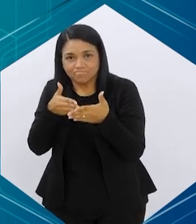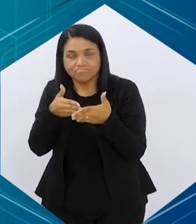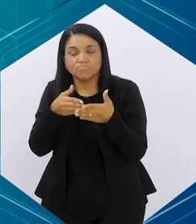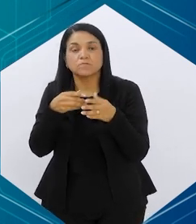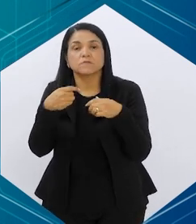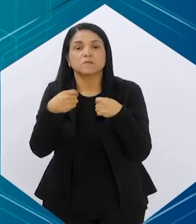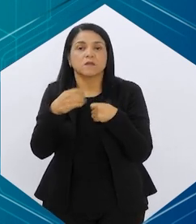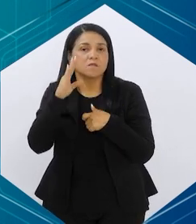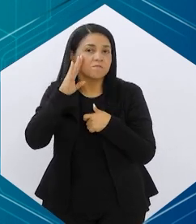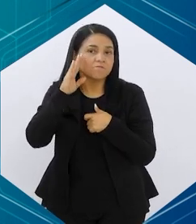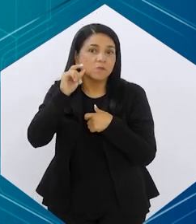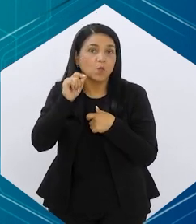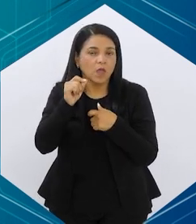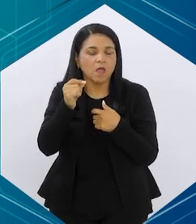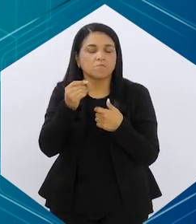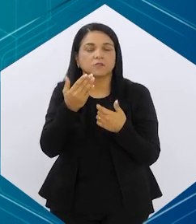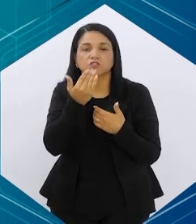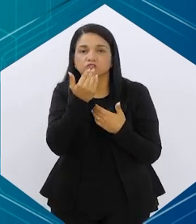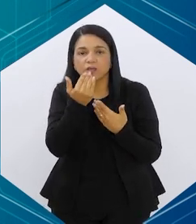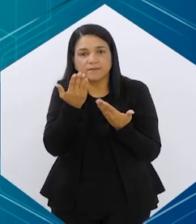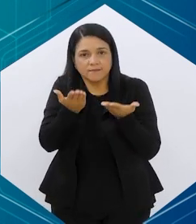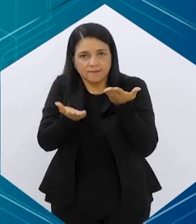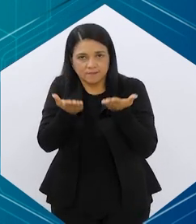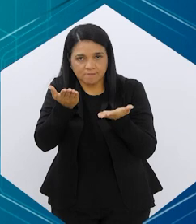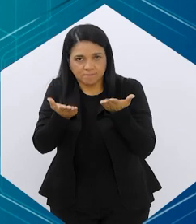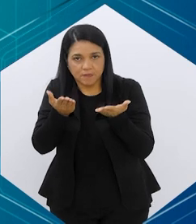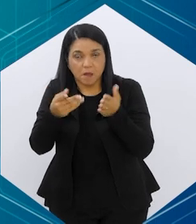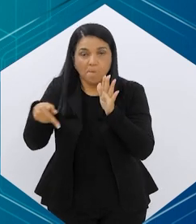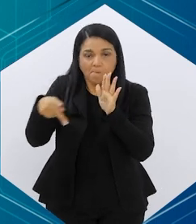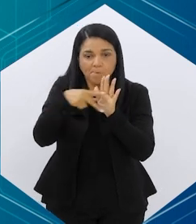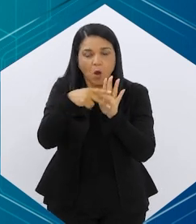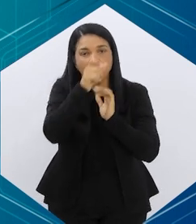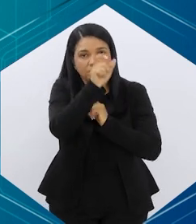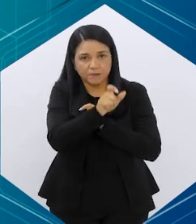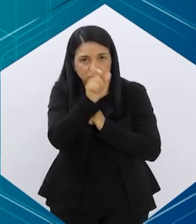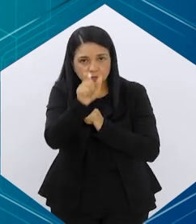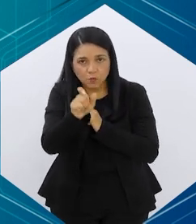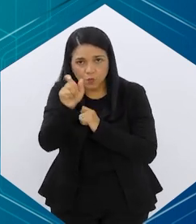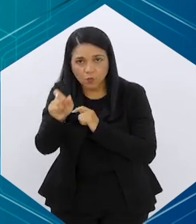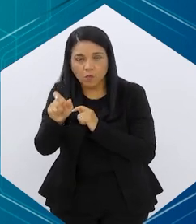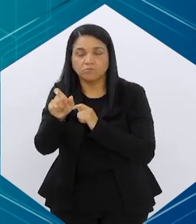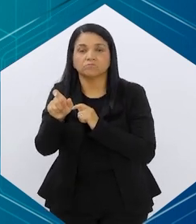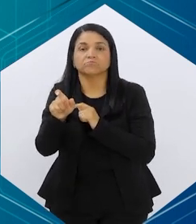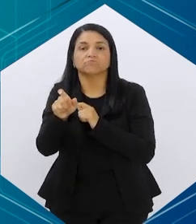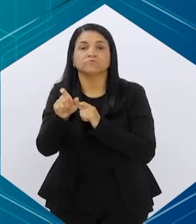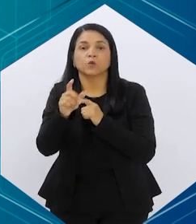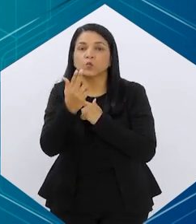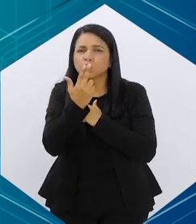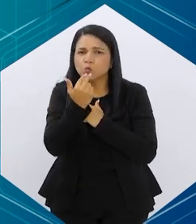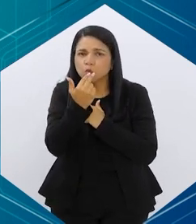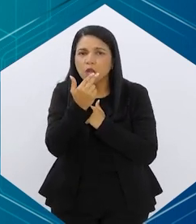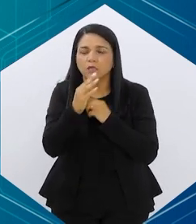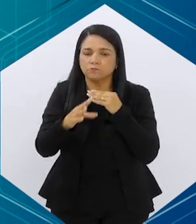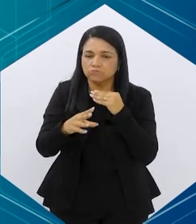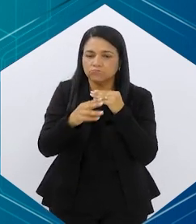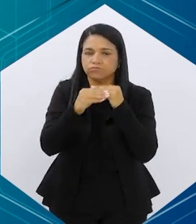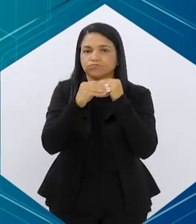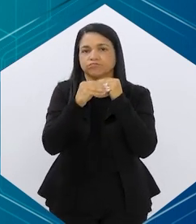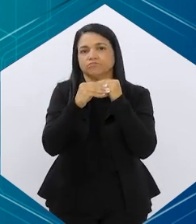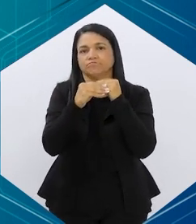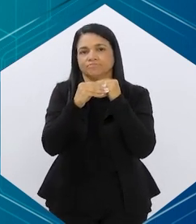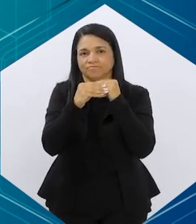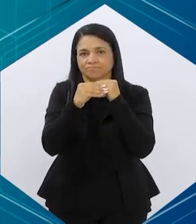o ideal é que a gente tenha, de fato, uma dieta equilibrada, própria para esse paciente, com a quantidade de nutrientes que ele